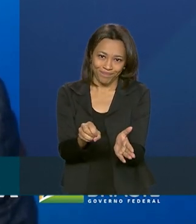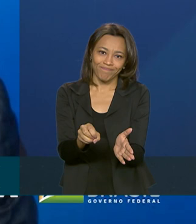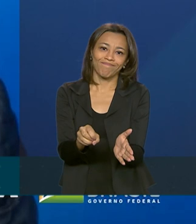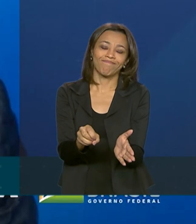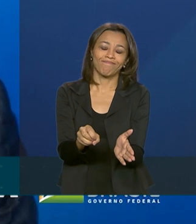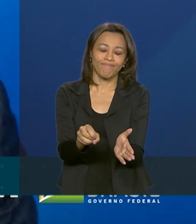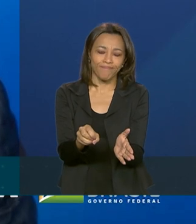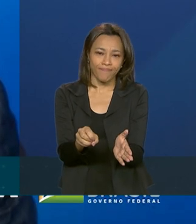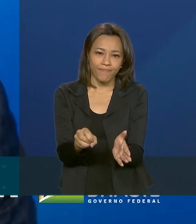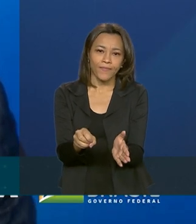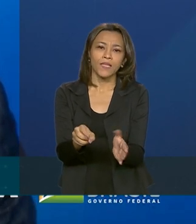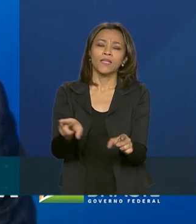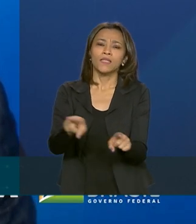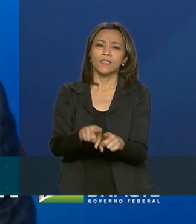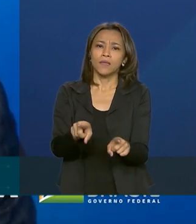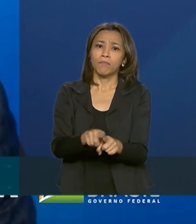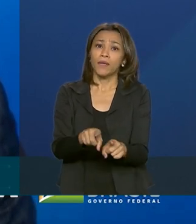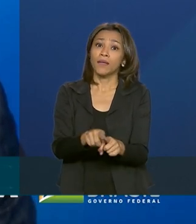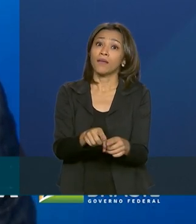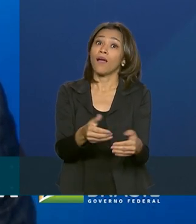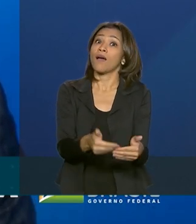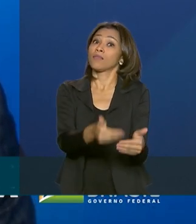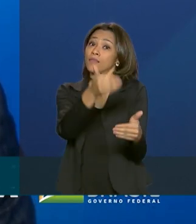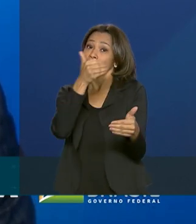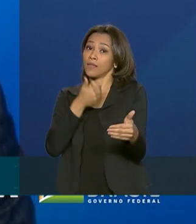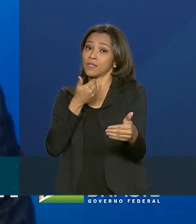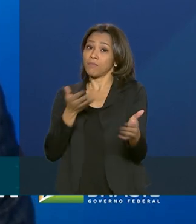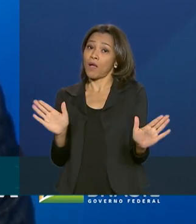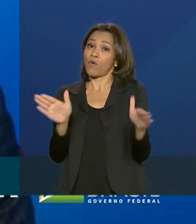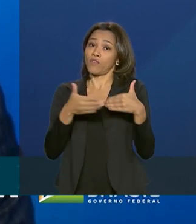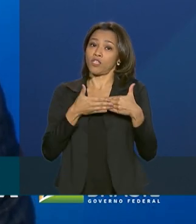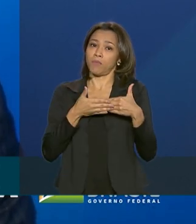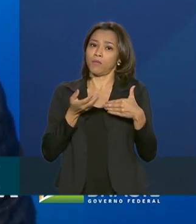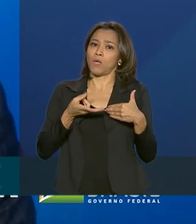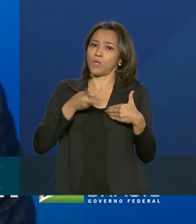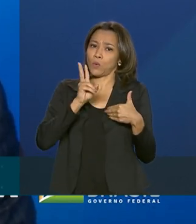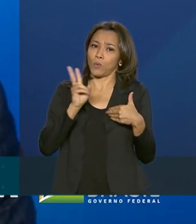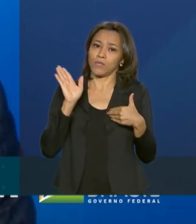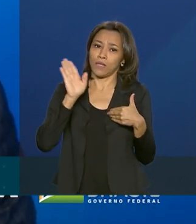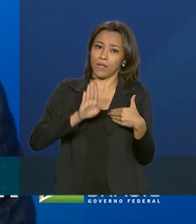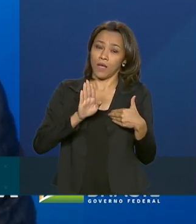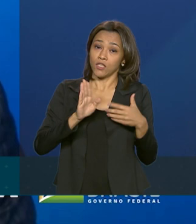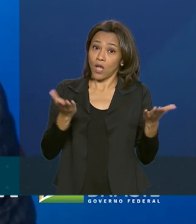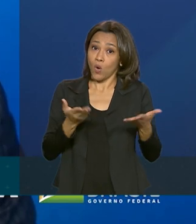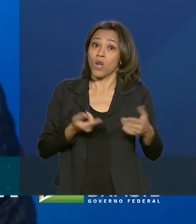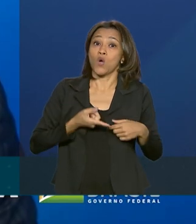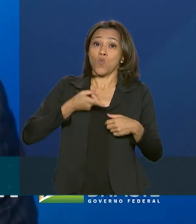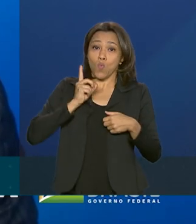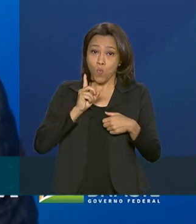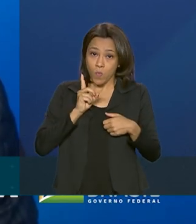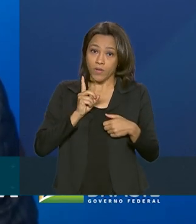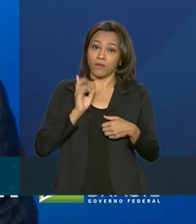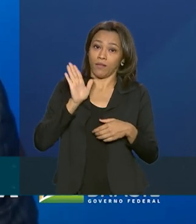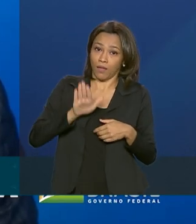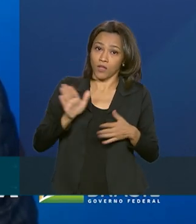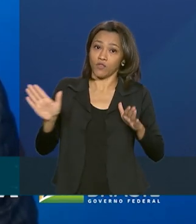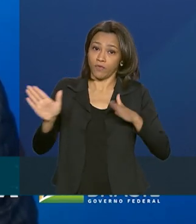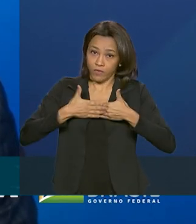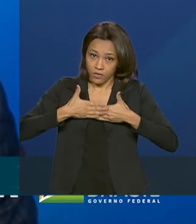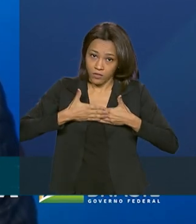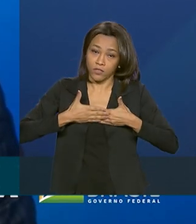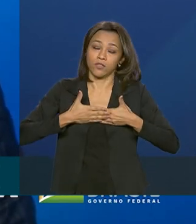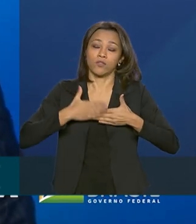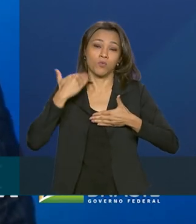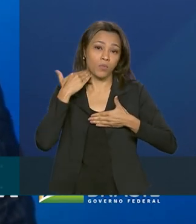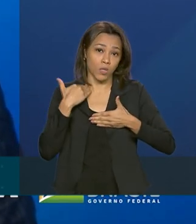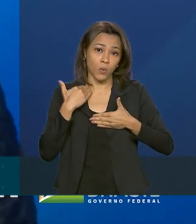antecipar o fechamento das 2 da tarde para 1 da tarde. E toda